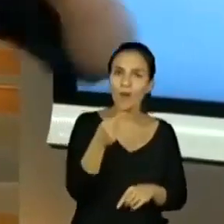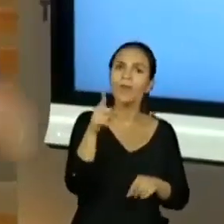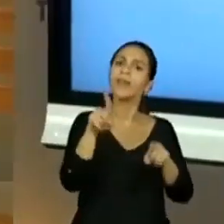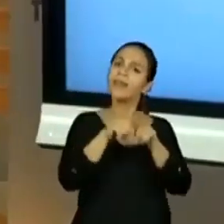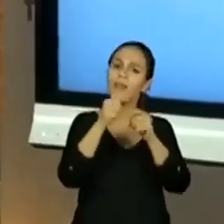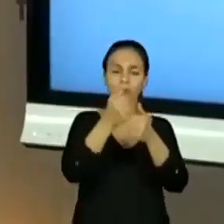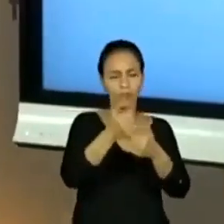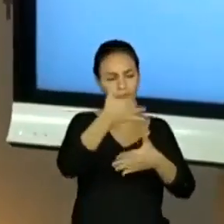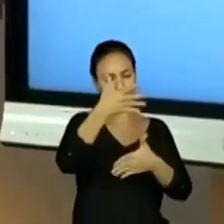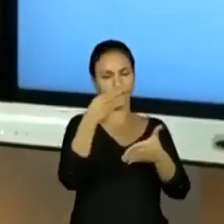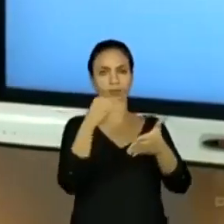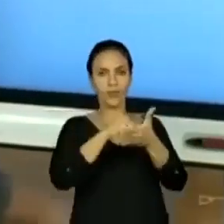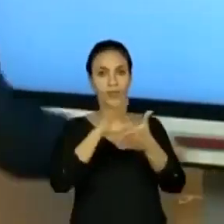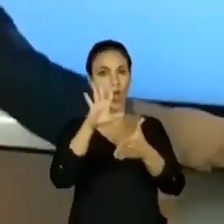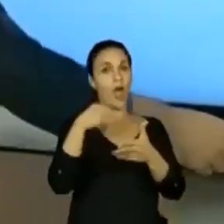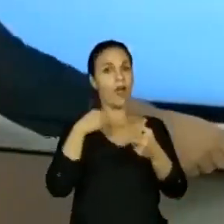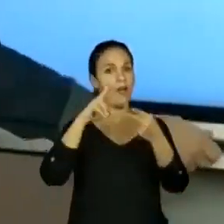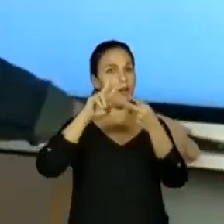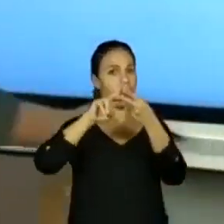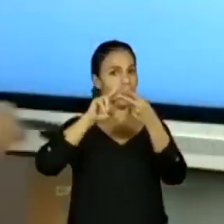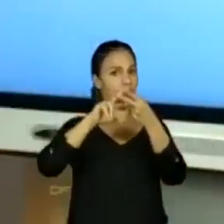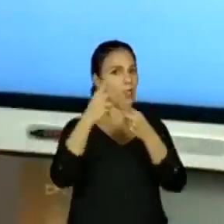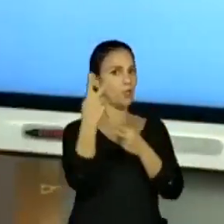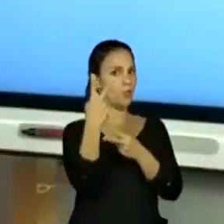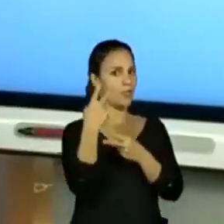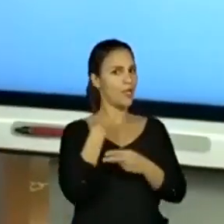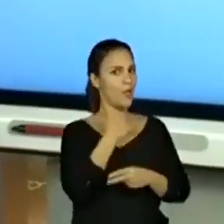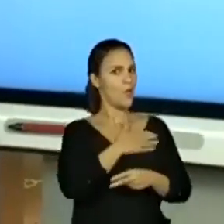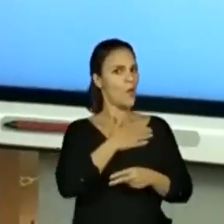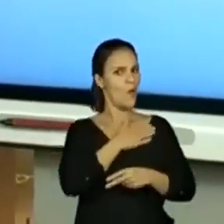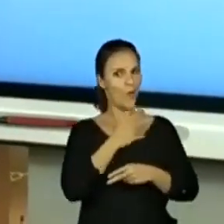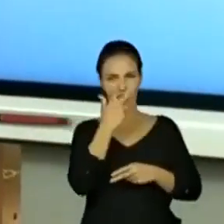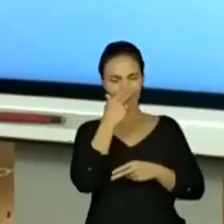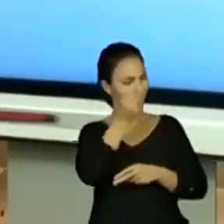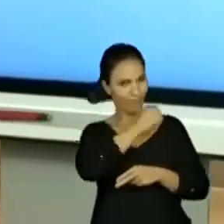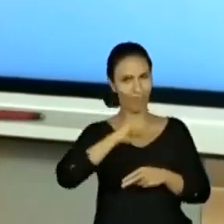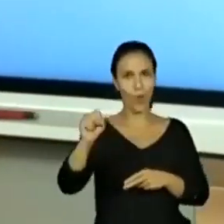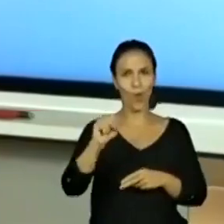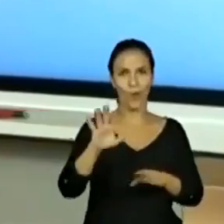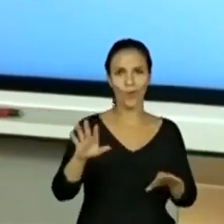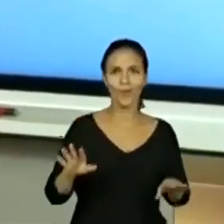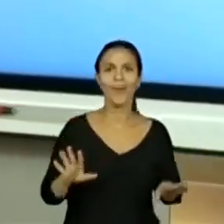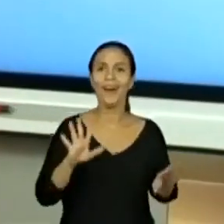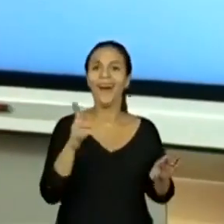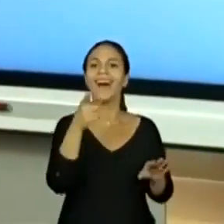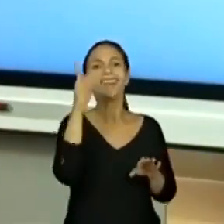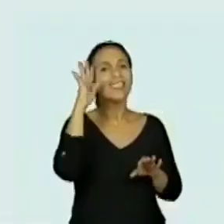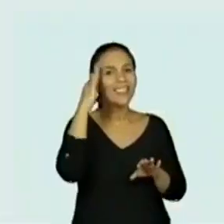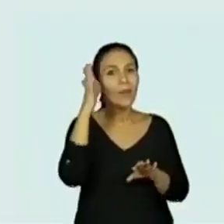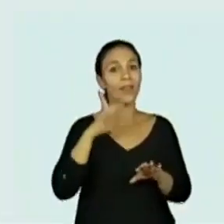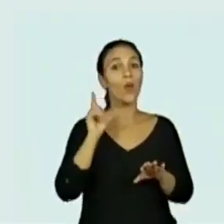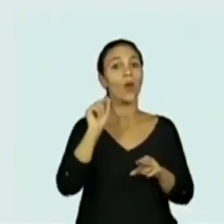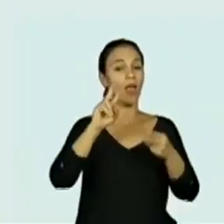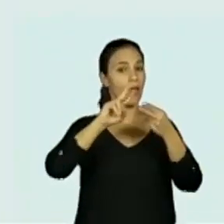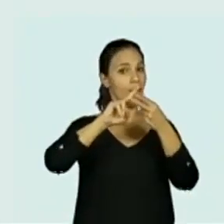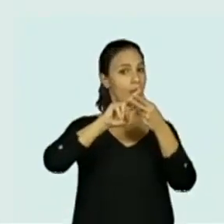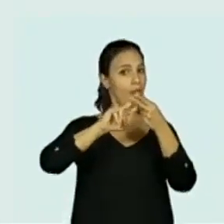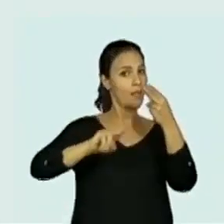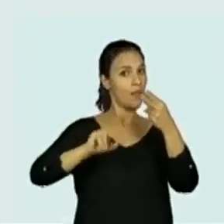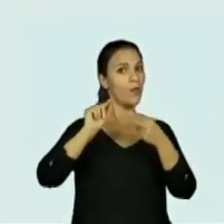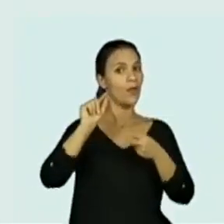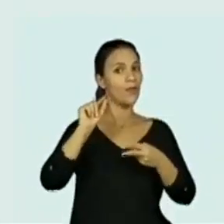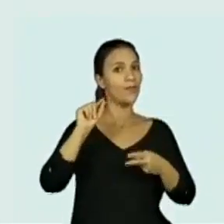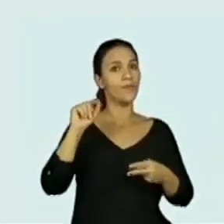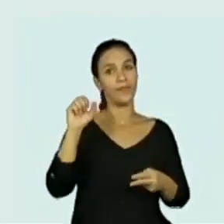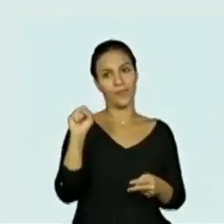de... Gente, vamos subir duas hashtags. Eu gosto assim do pancadão. Vocês já sabem que a gente tem a hashtag, inclusive a galera